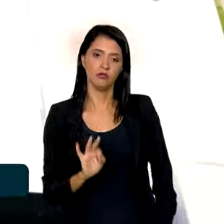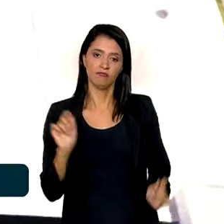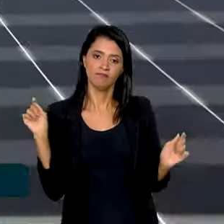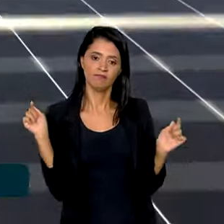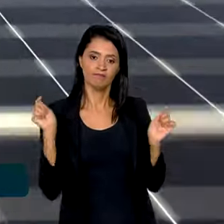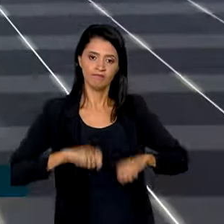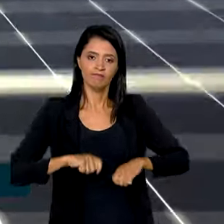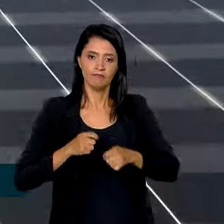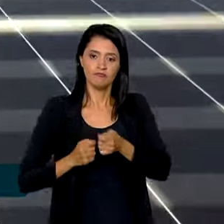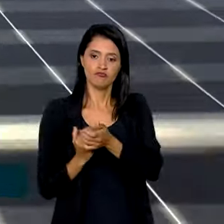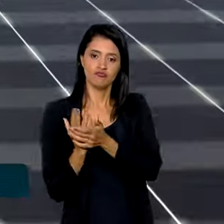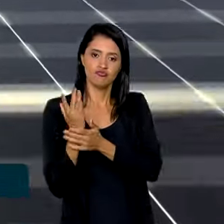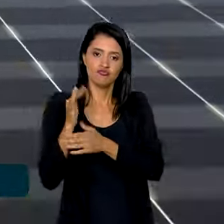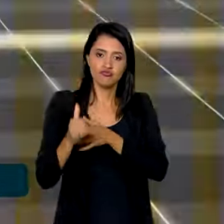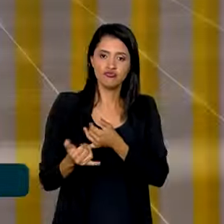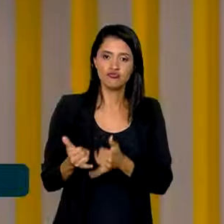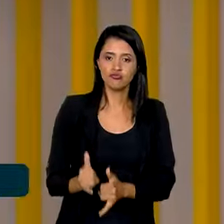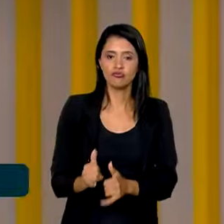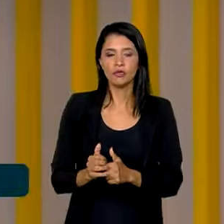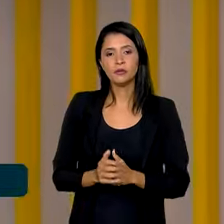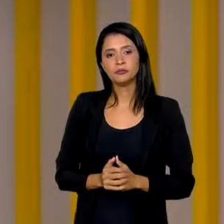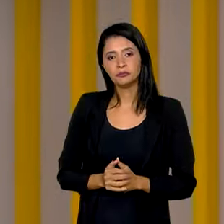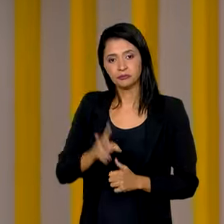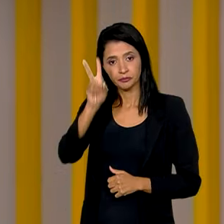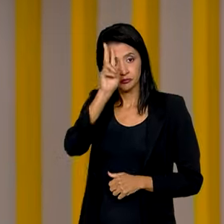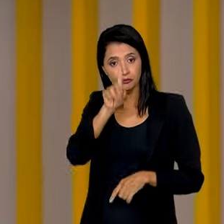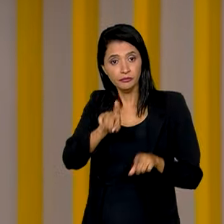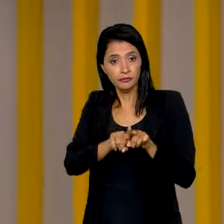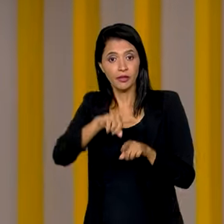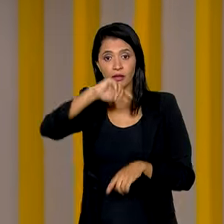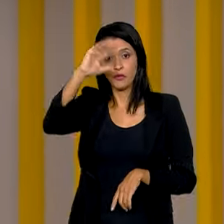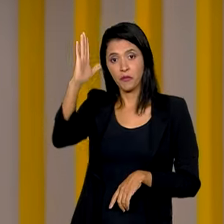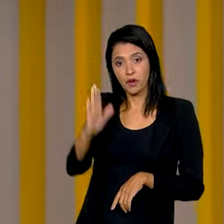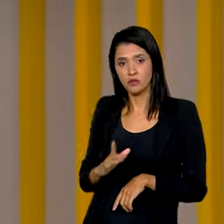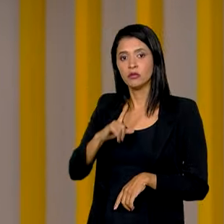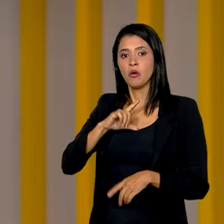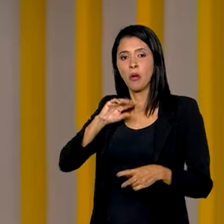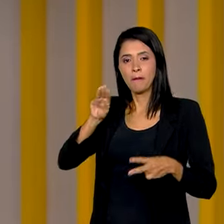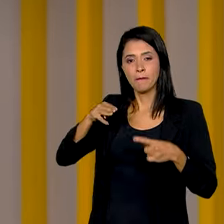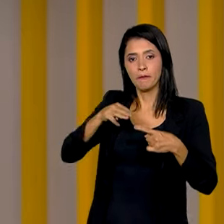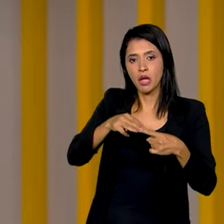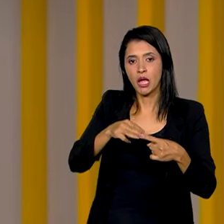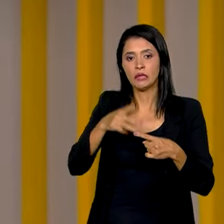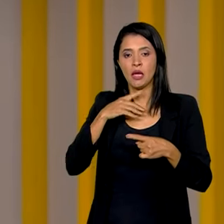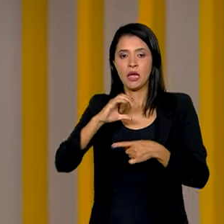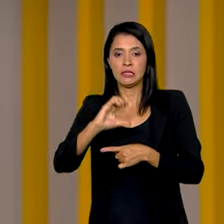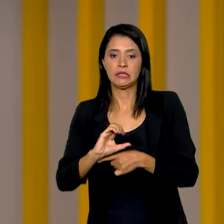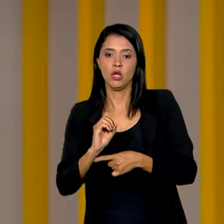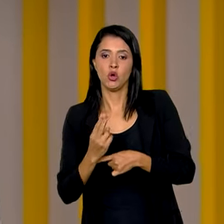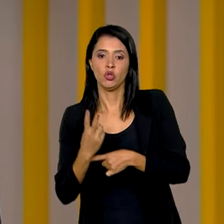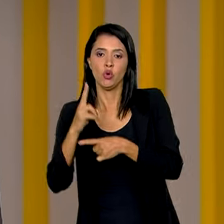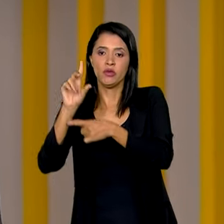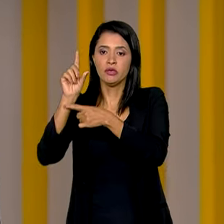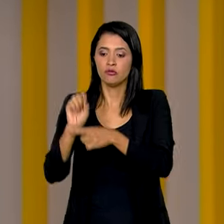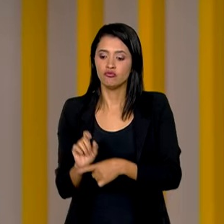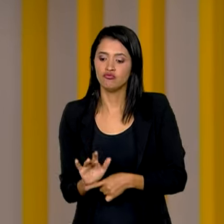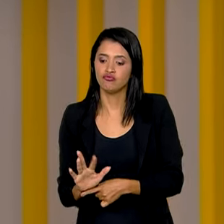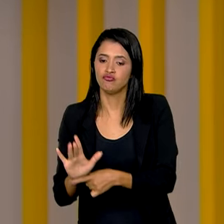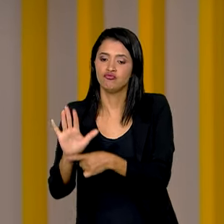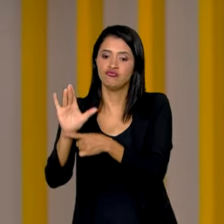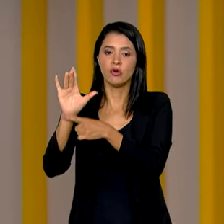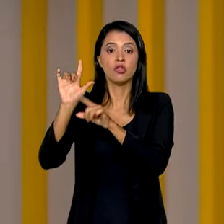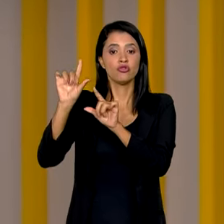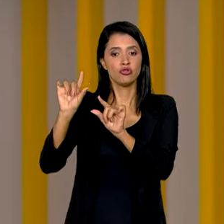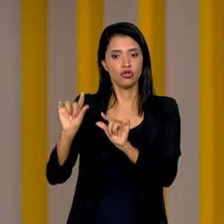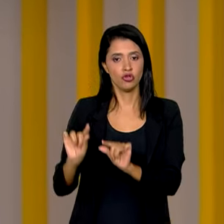capacidade ao sistema. Lembrando que o Brasil tem metas de reduzir a emissão de gases de efeito estufa na atmosfera